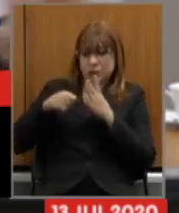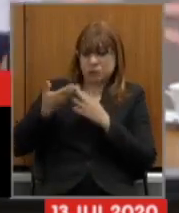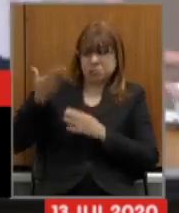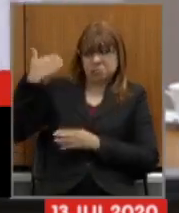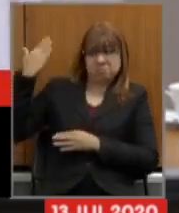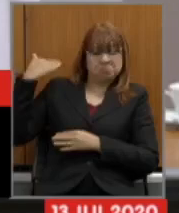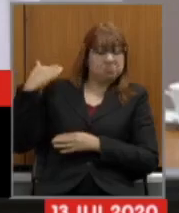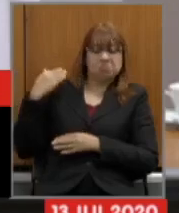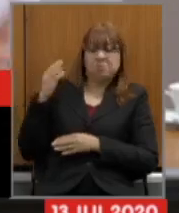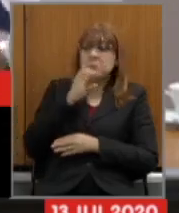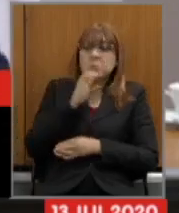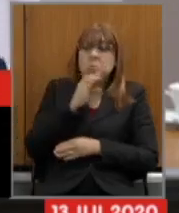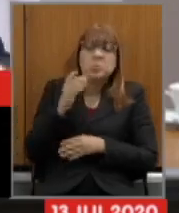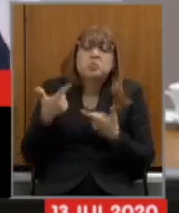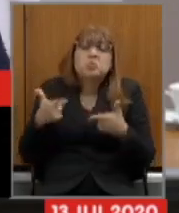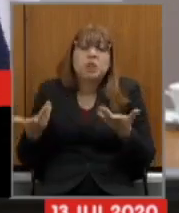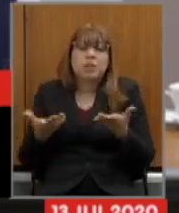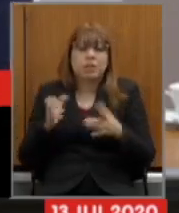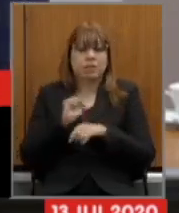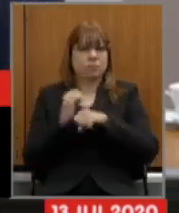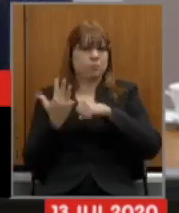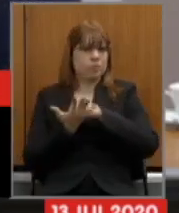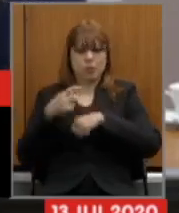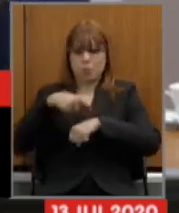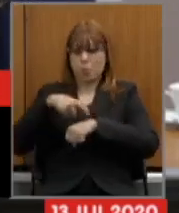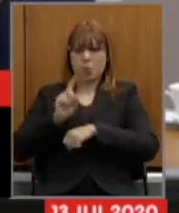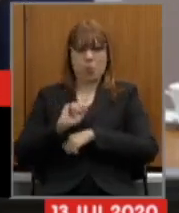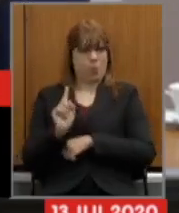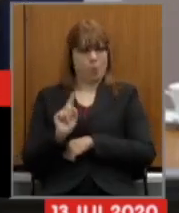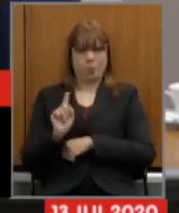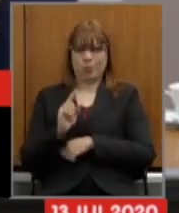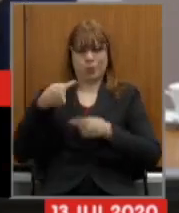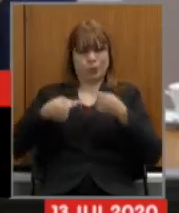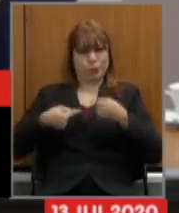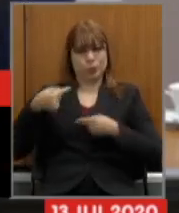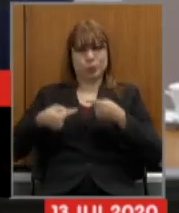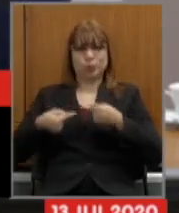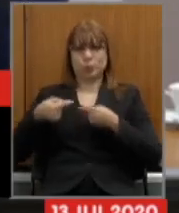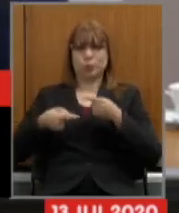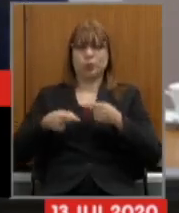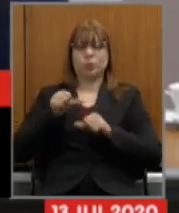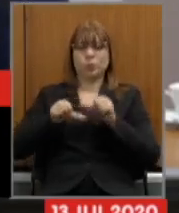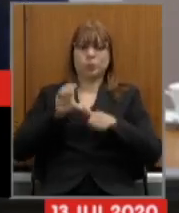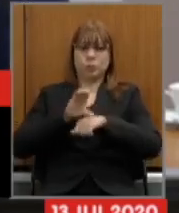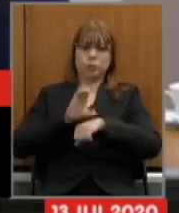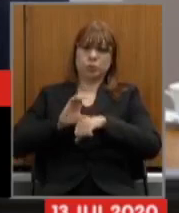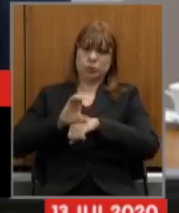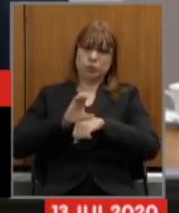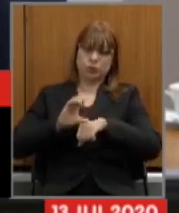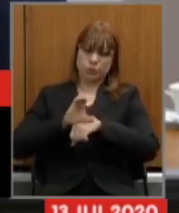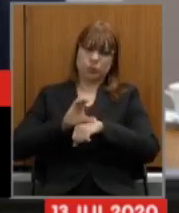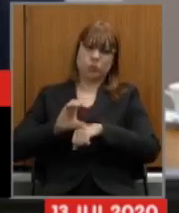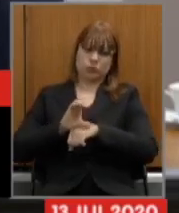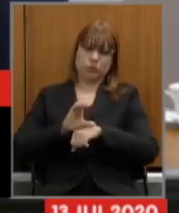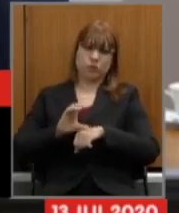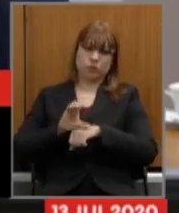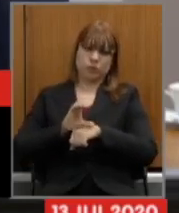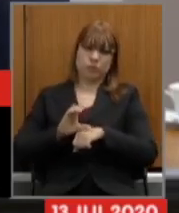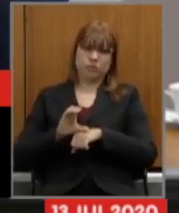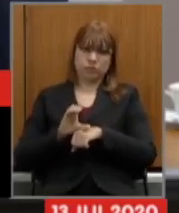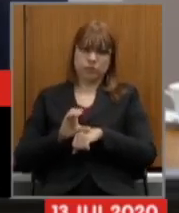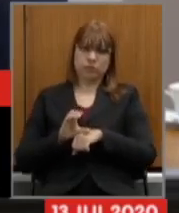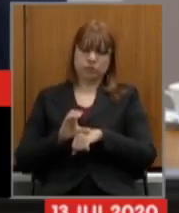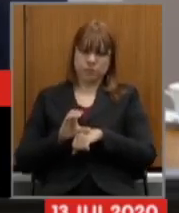tão essencial quanto é agora então a pandemia não é o momento para discutir mudanças na constituição e que impactam dessa forma tão